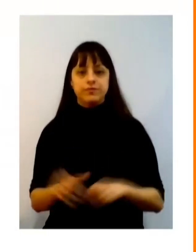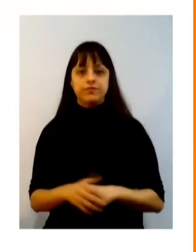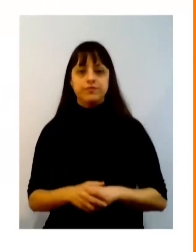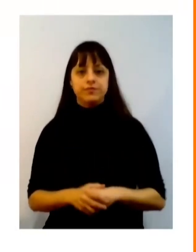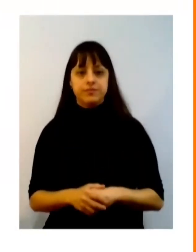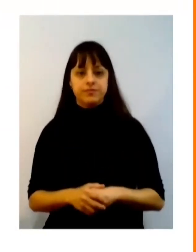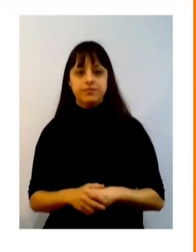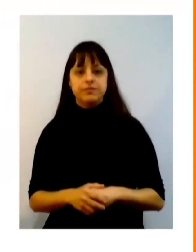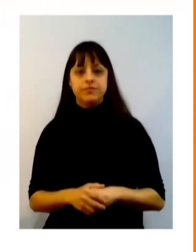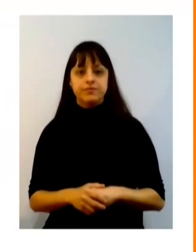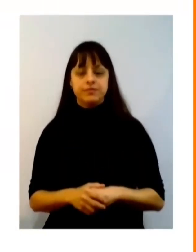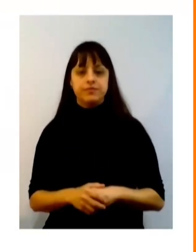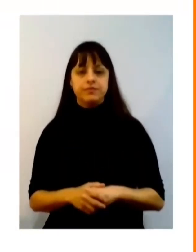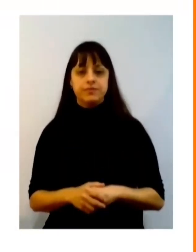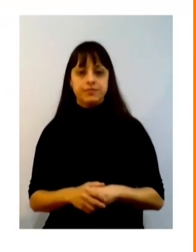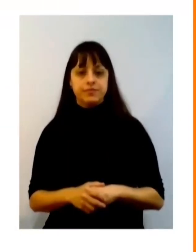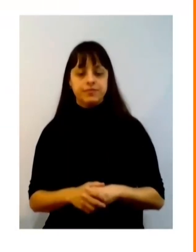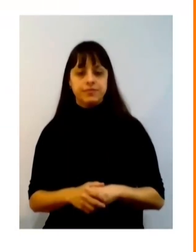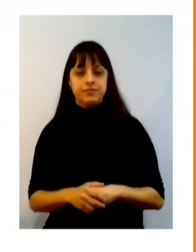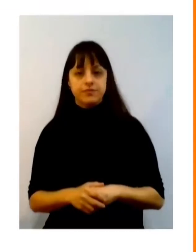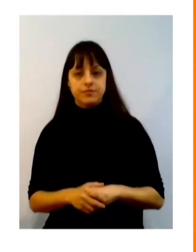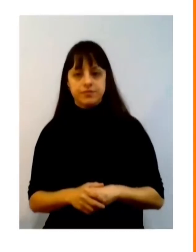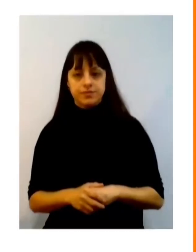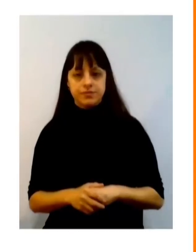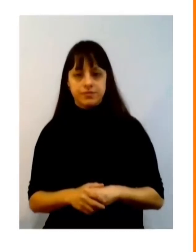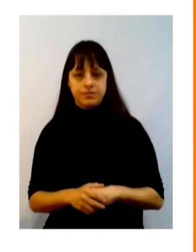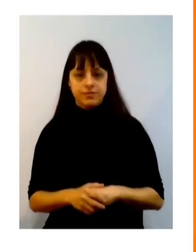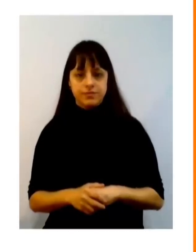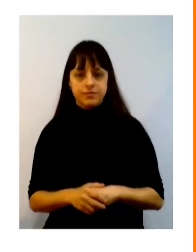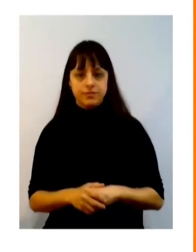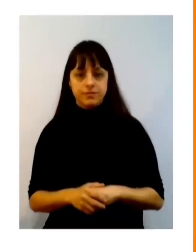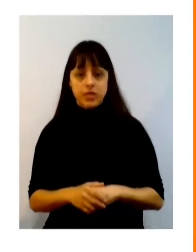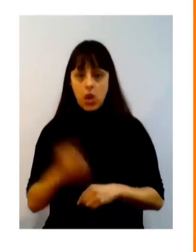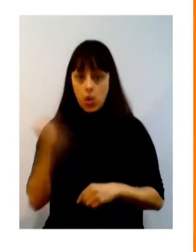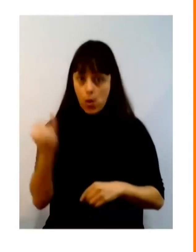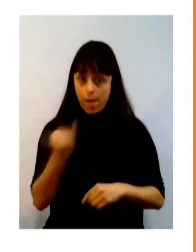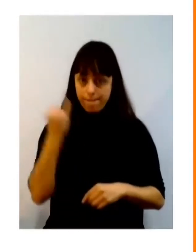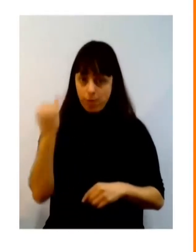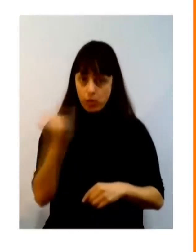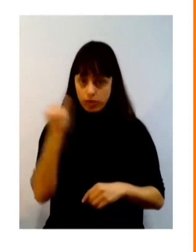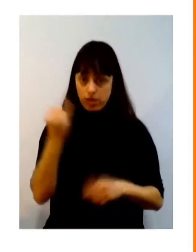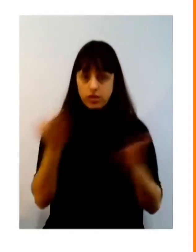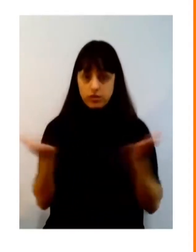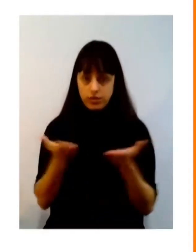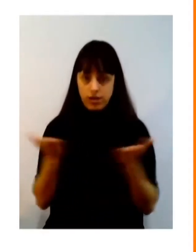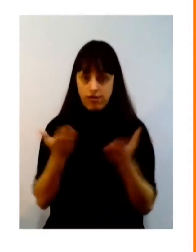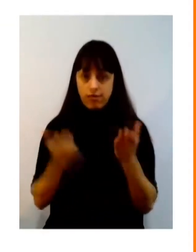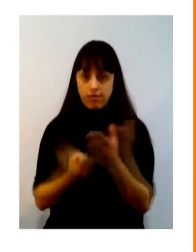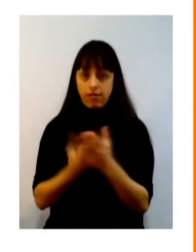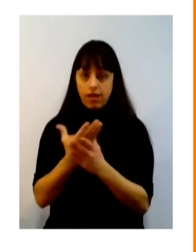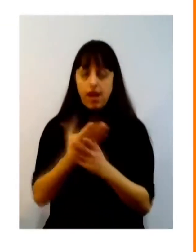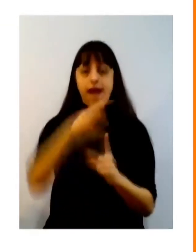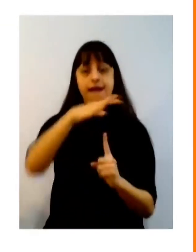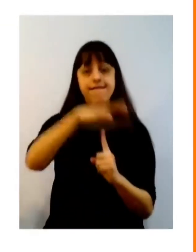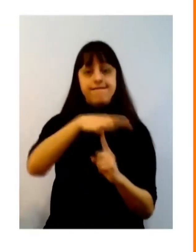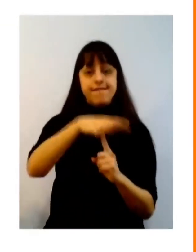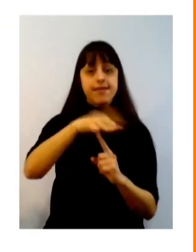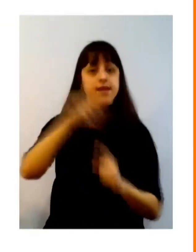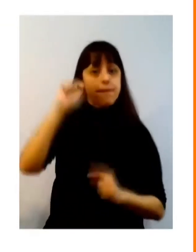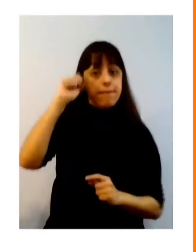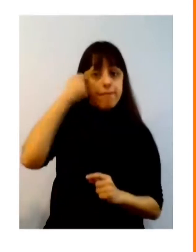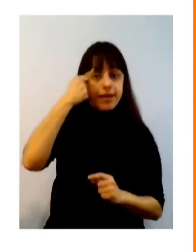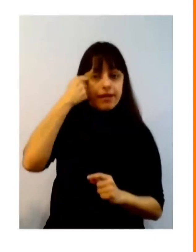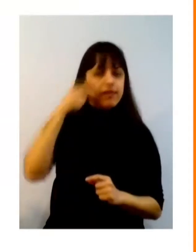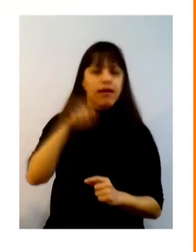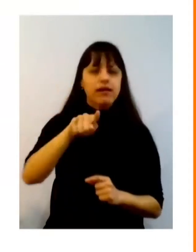o importante de ter essa geração feira preta é que ao frequentar a feira preta começa a se deparar com uma realidade